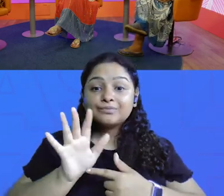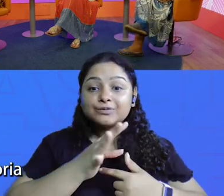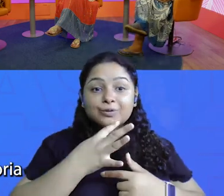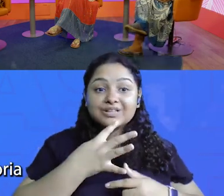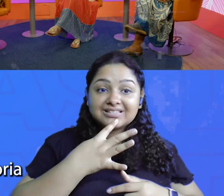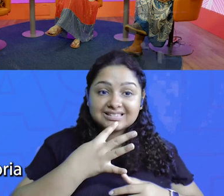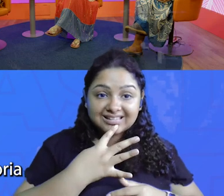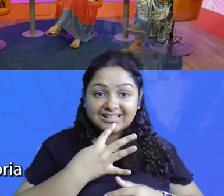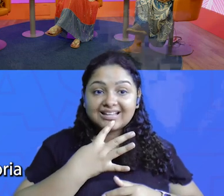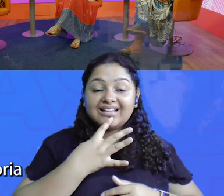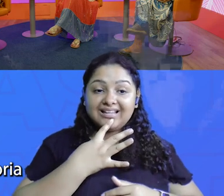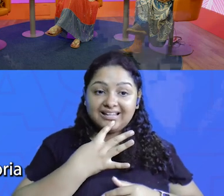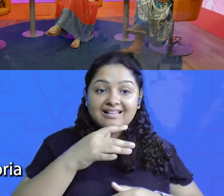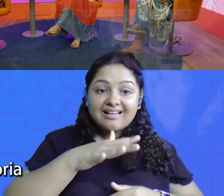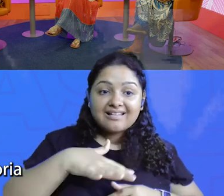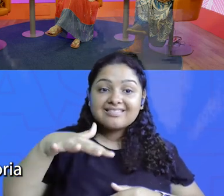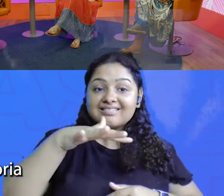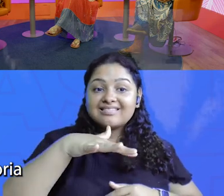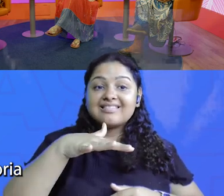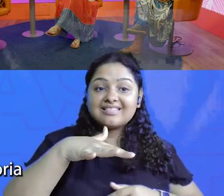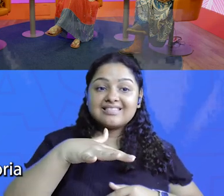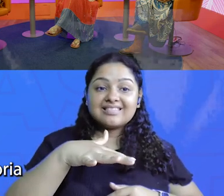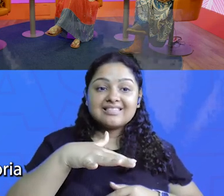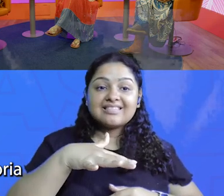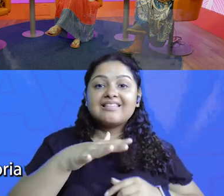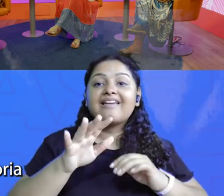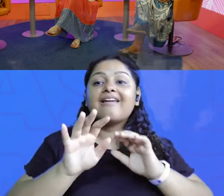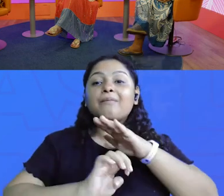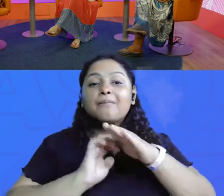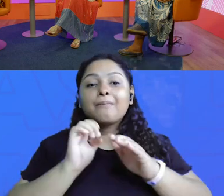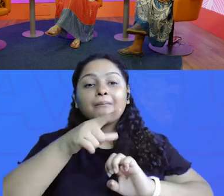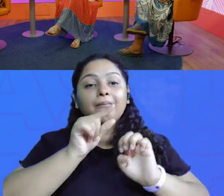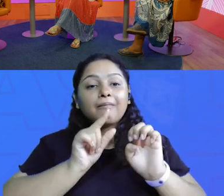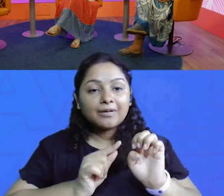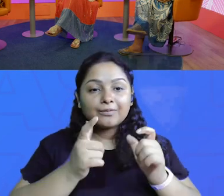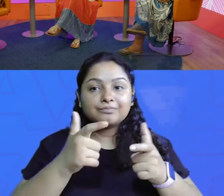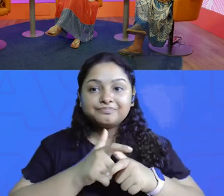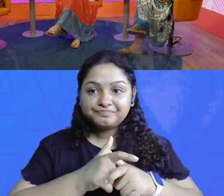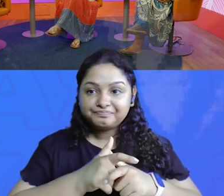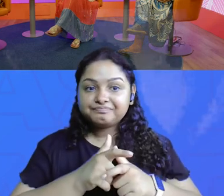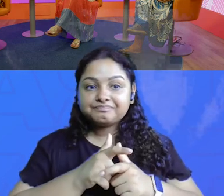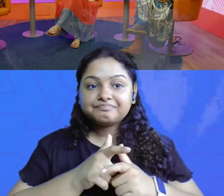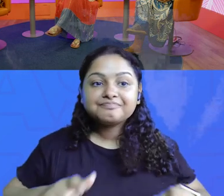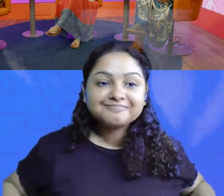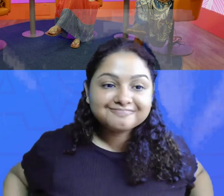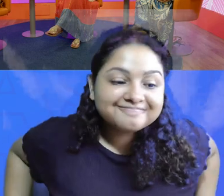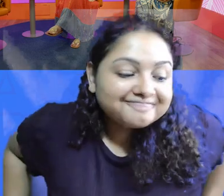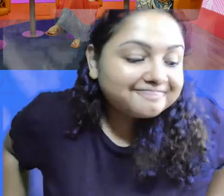Agora, vamos conhecer as finalistas na categoria Microempreendedor Individual.